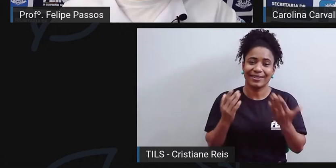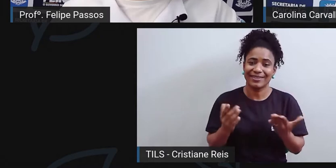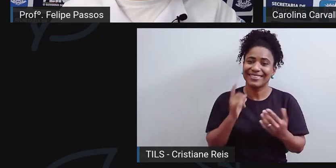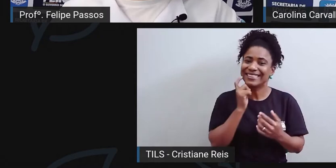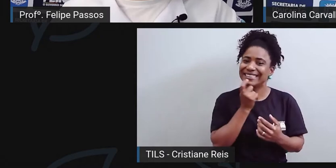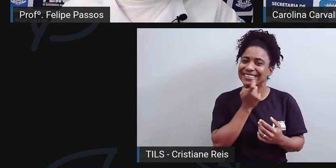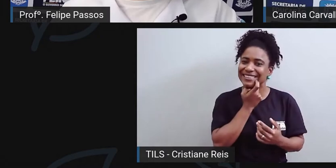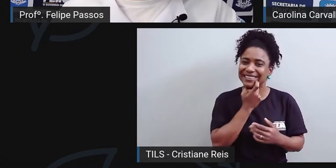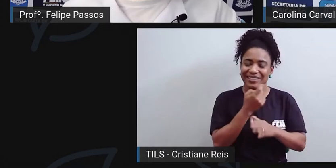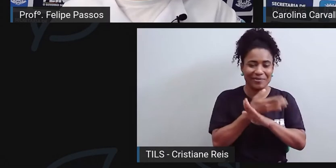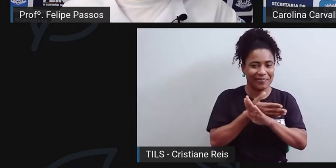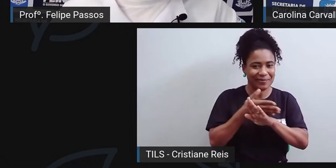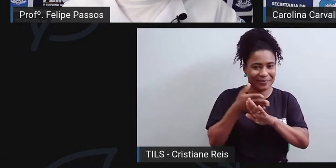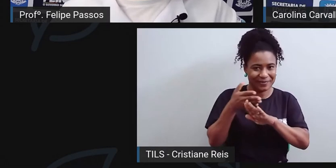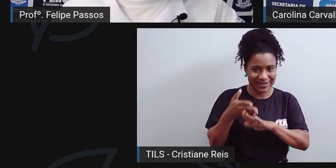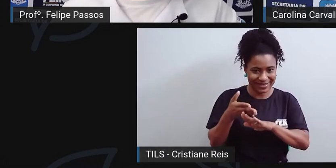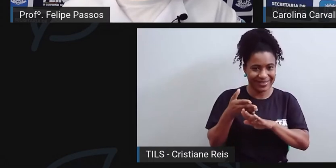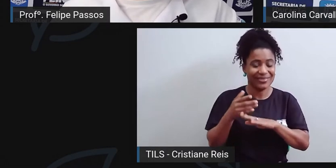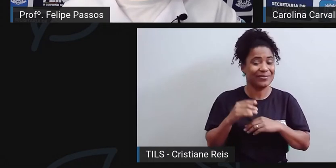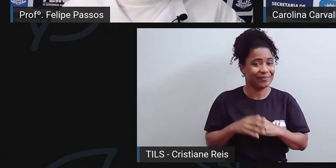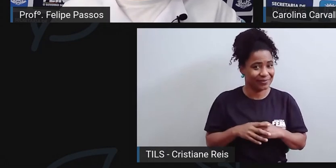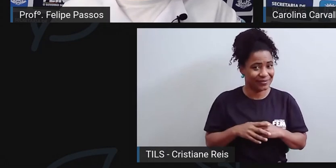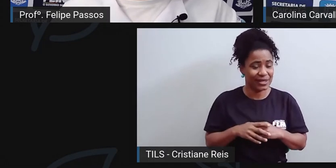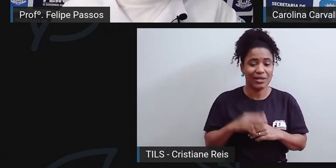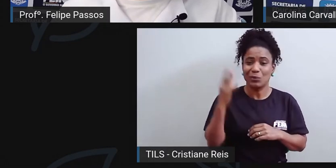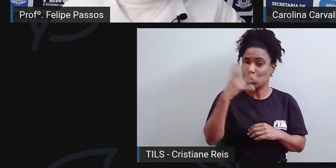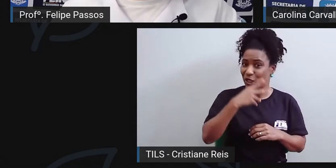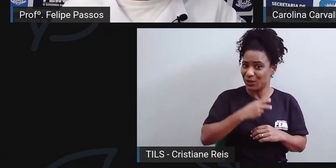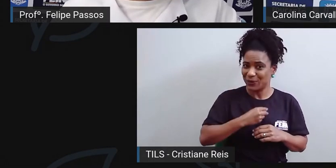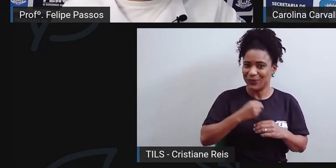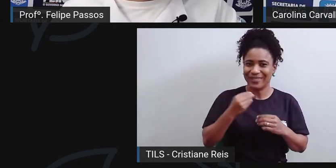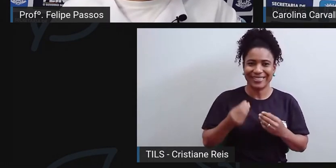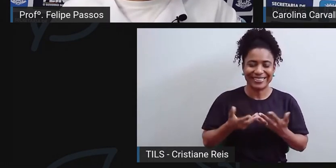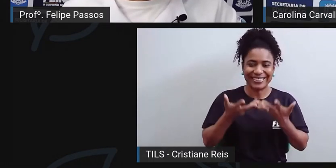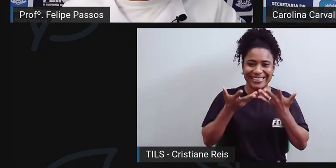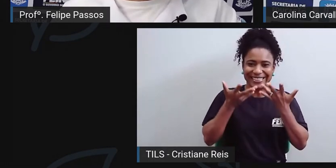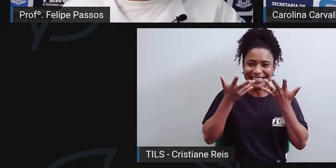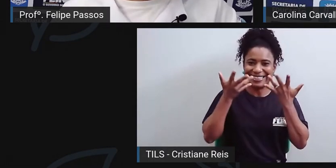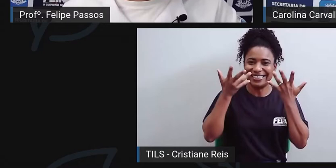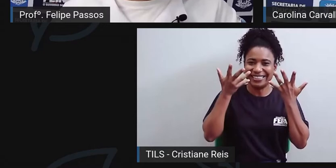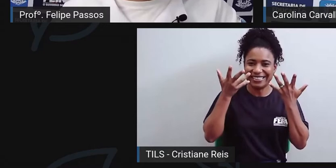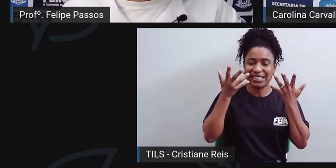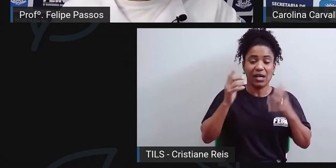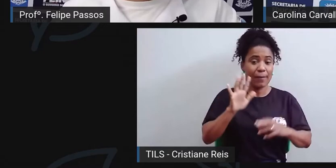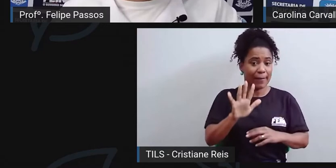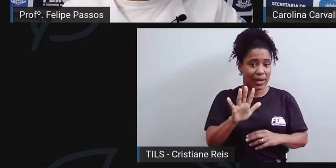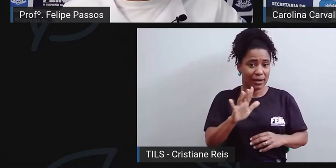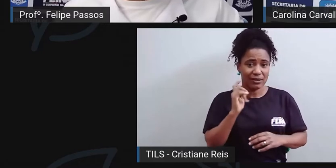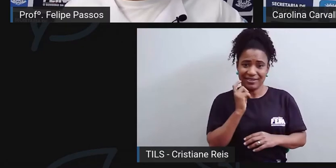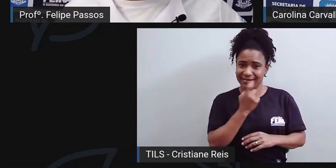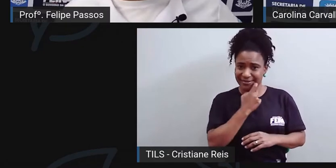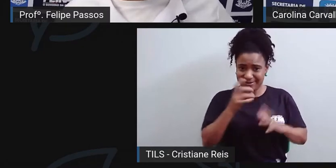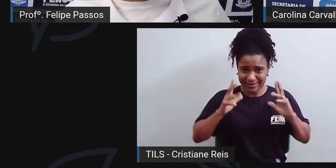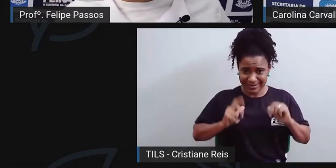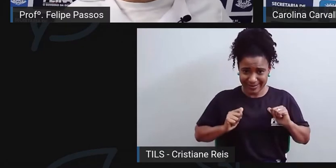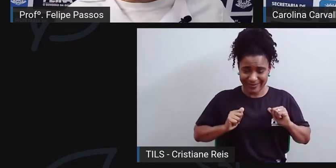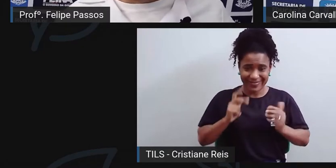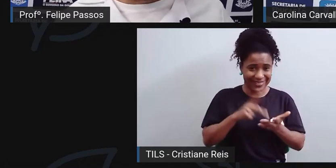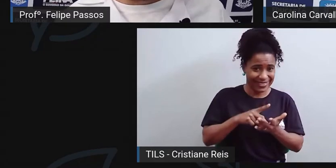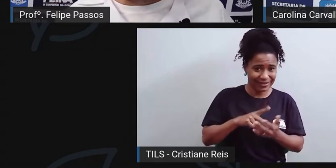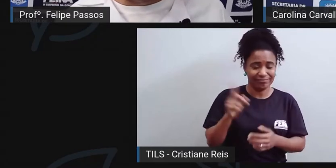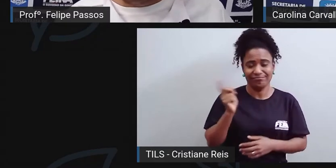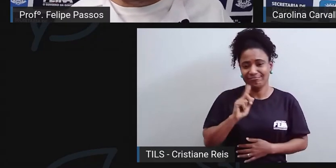brancos não estão, apesar de serem bonitos, não é um sinal de dentição saudável. Beleza.